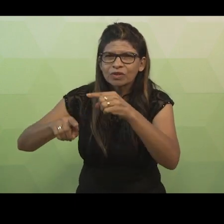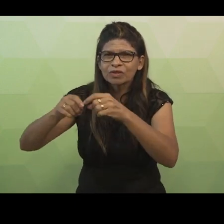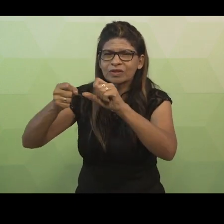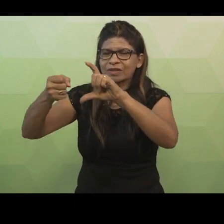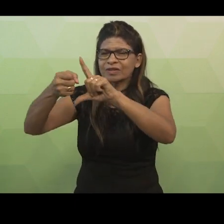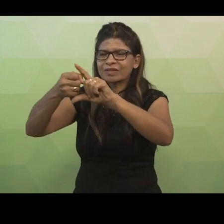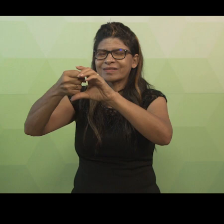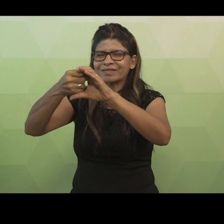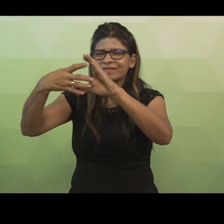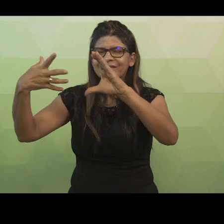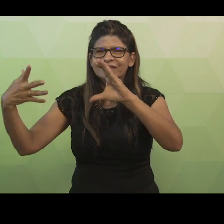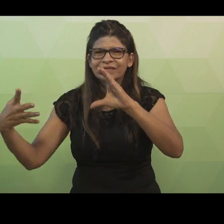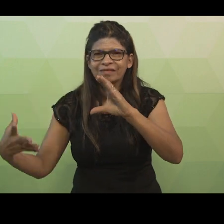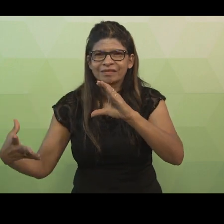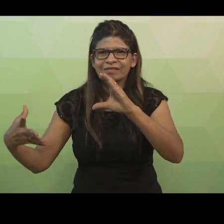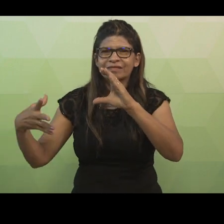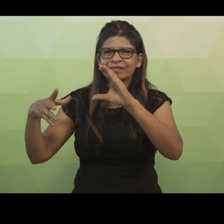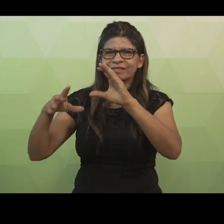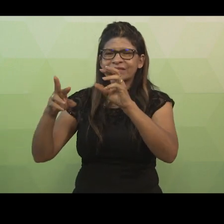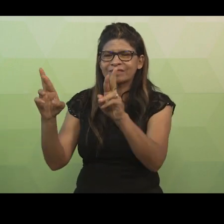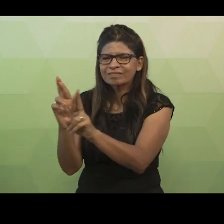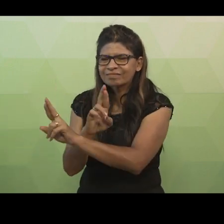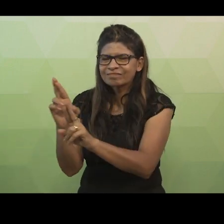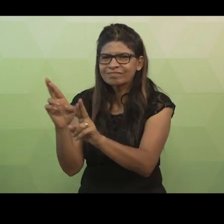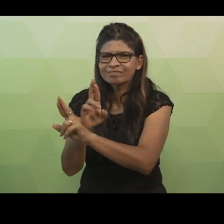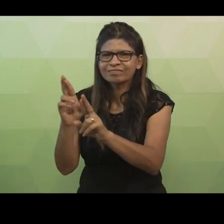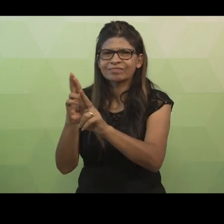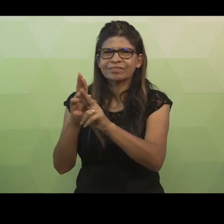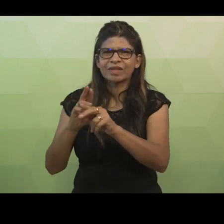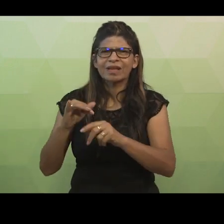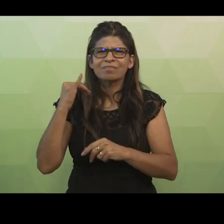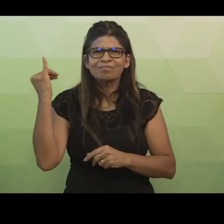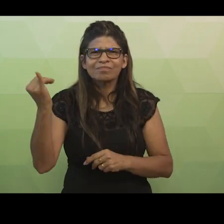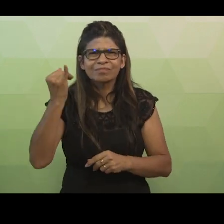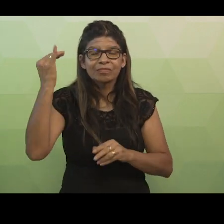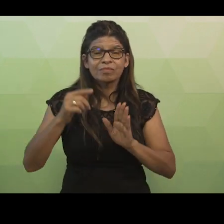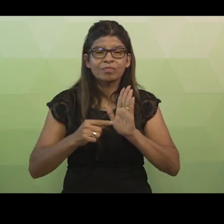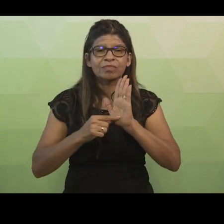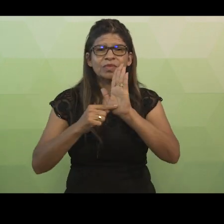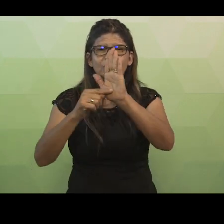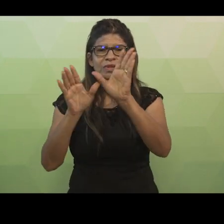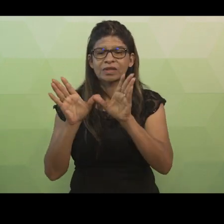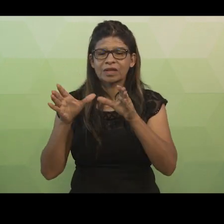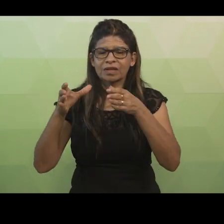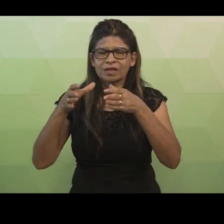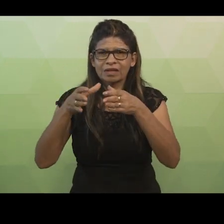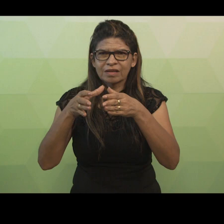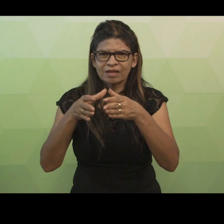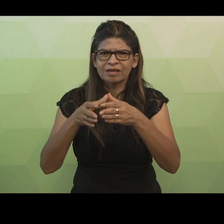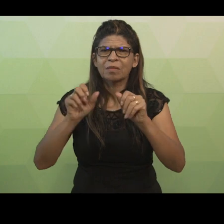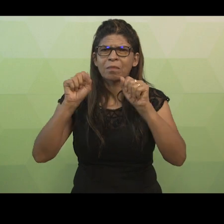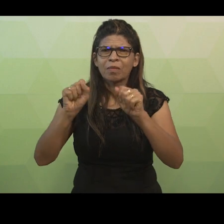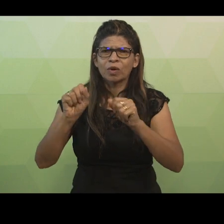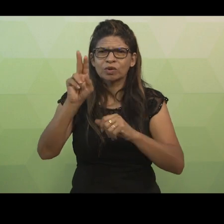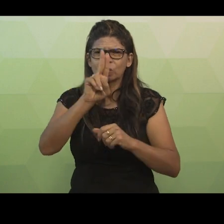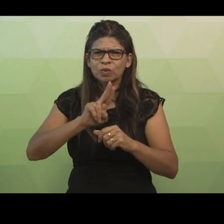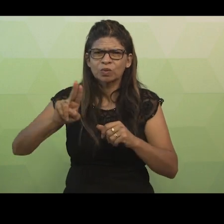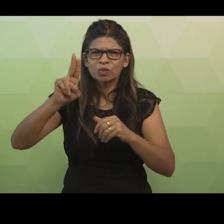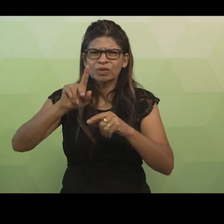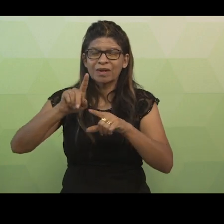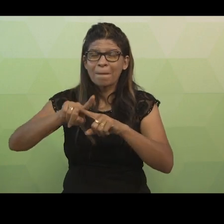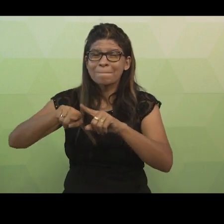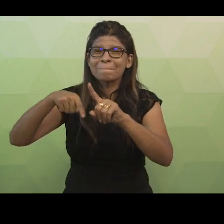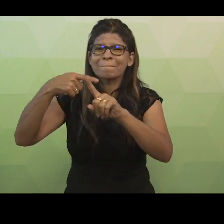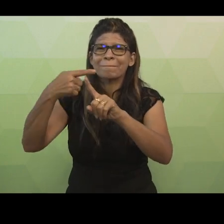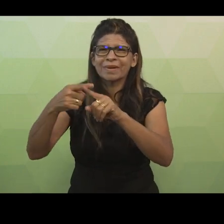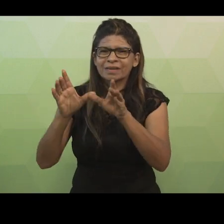relacionamentos. É importante ressaltar que uma classe pode ser empregada em mais de um caso de uso. Como